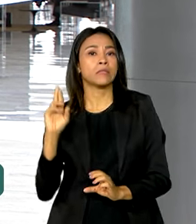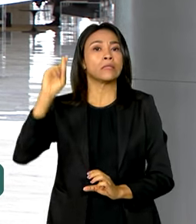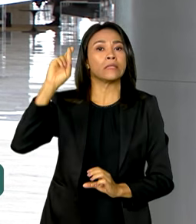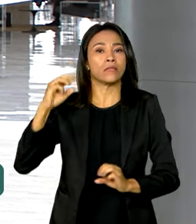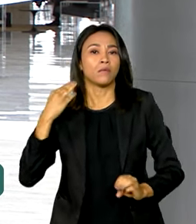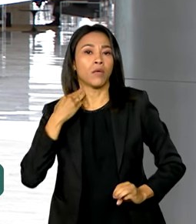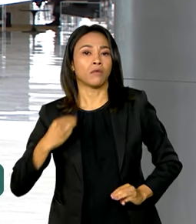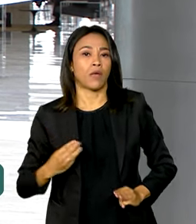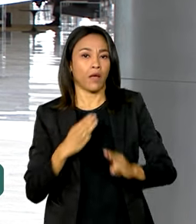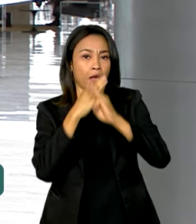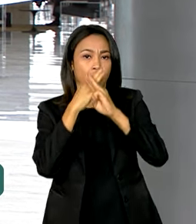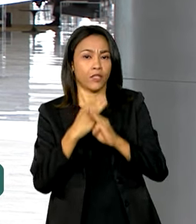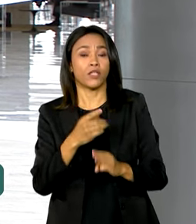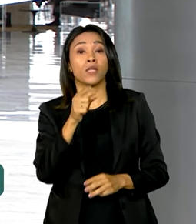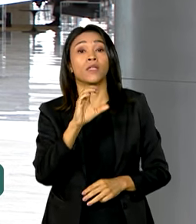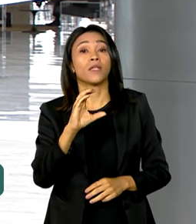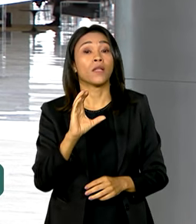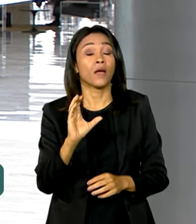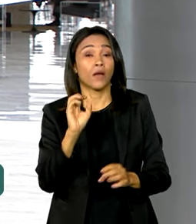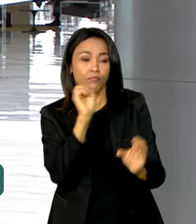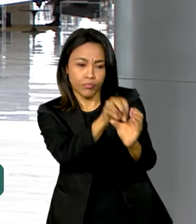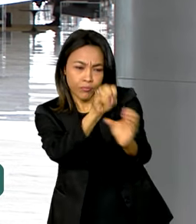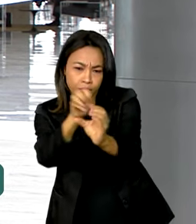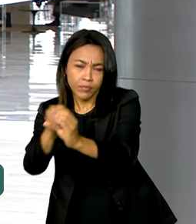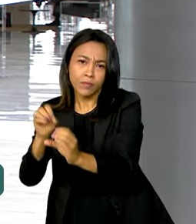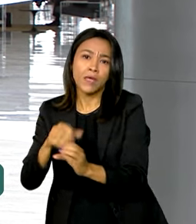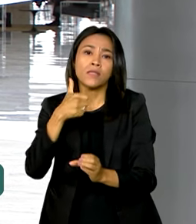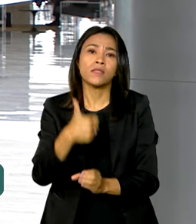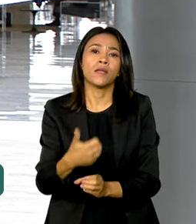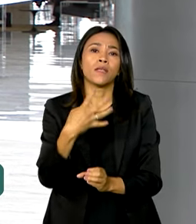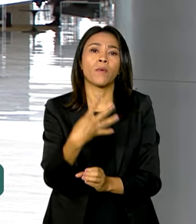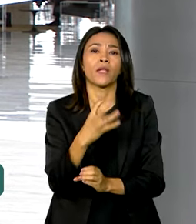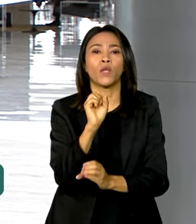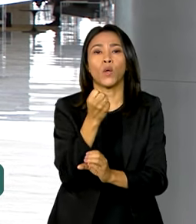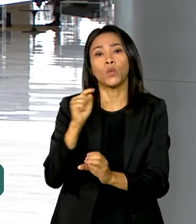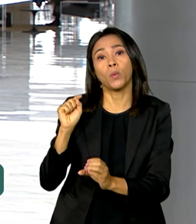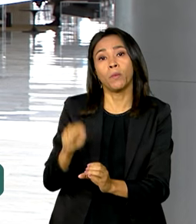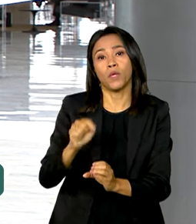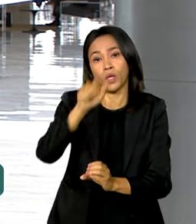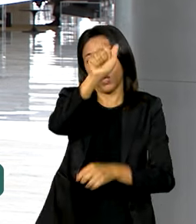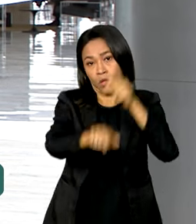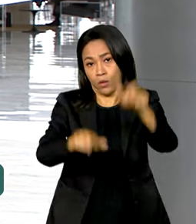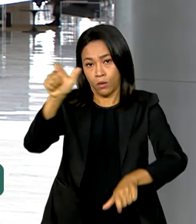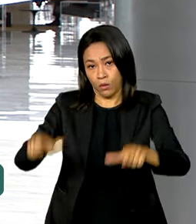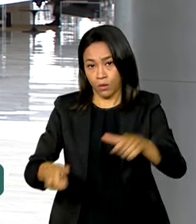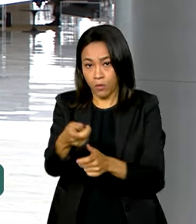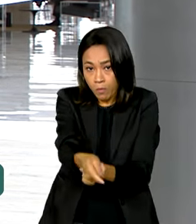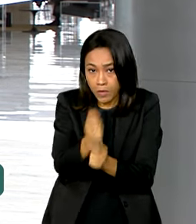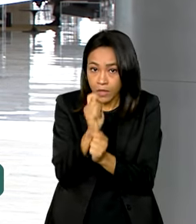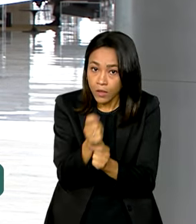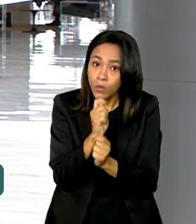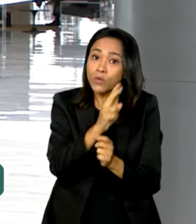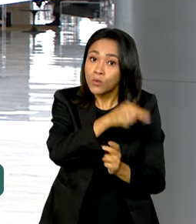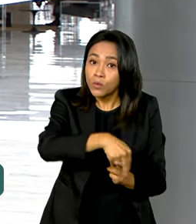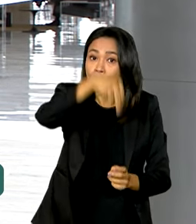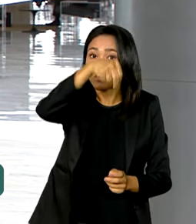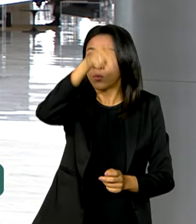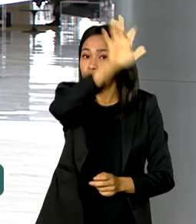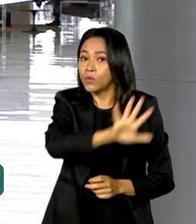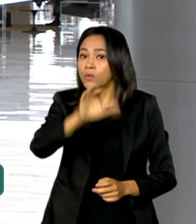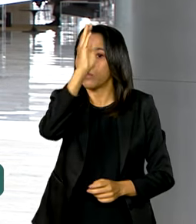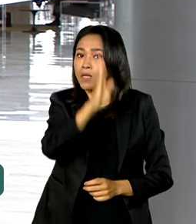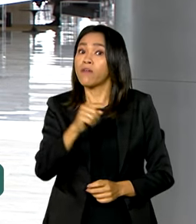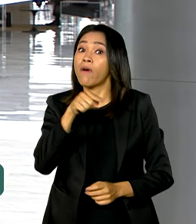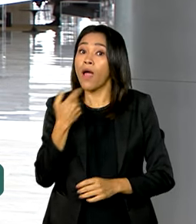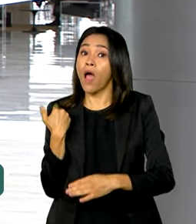na conta de 148 mil pescadores e pescadoras da região norte. Esse recurso vai ajudar famílias